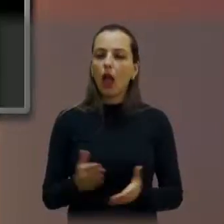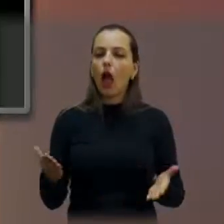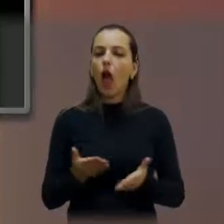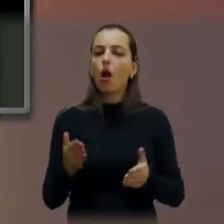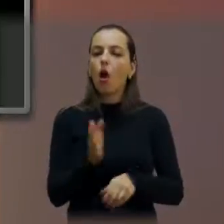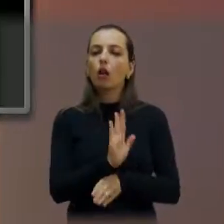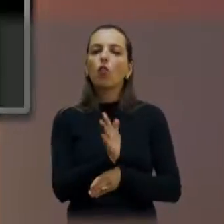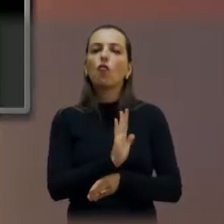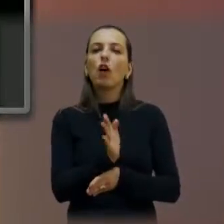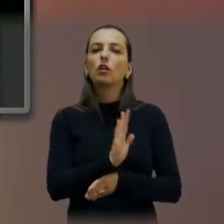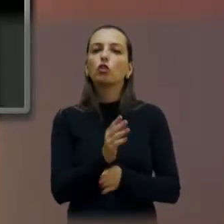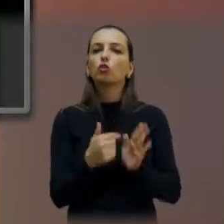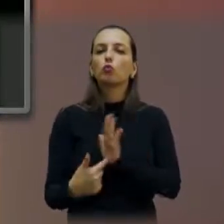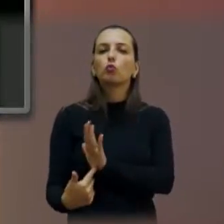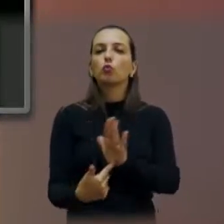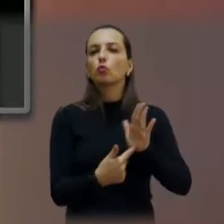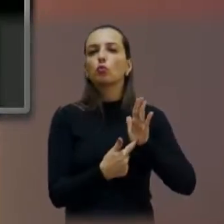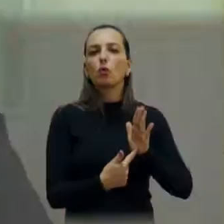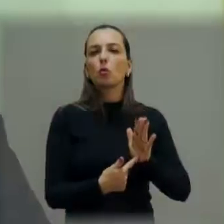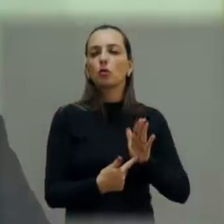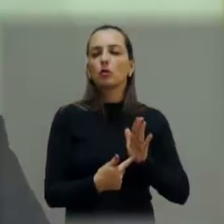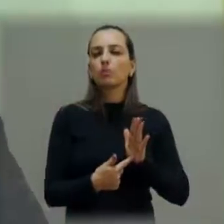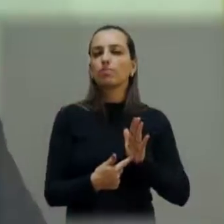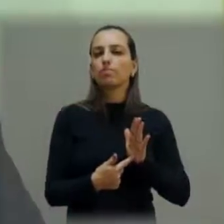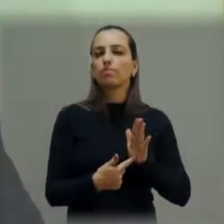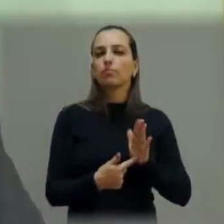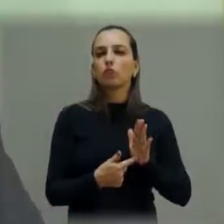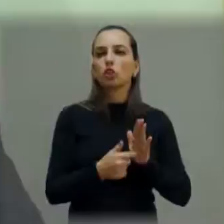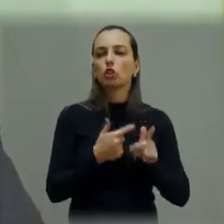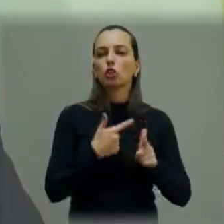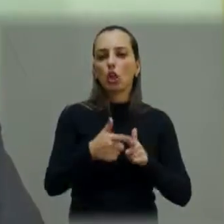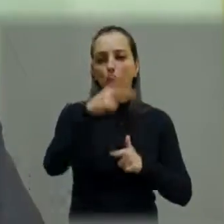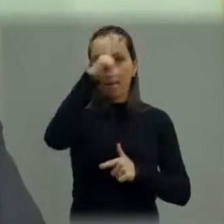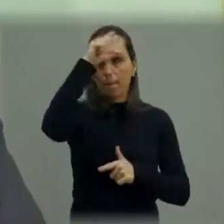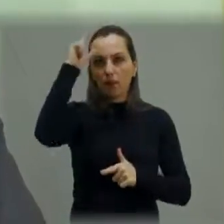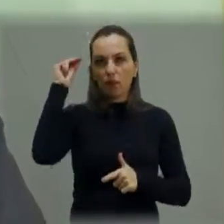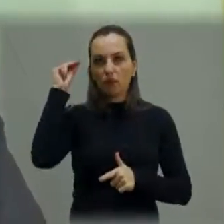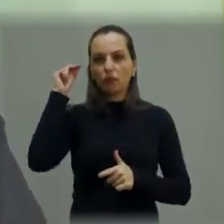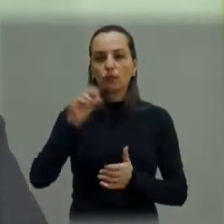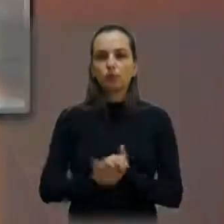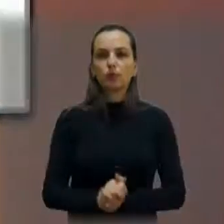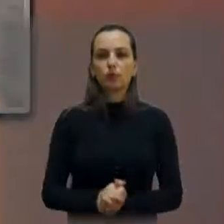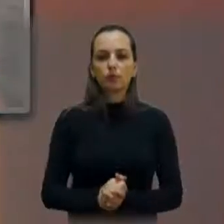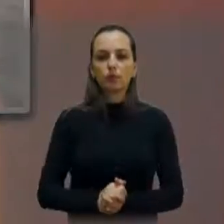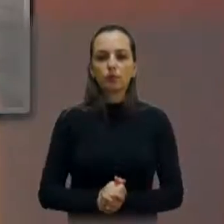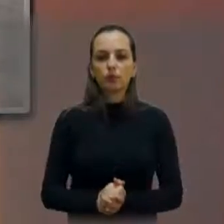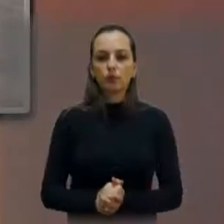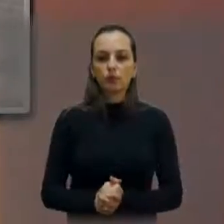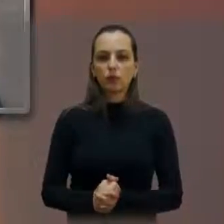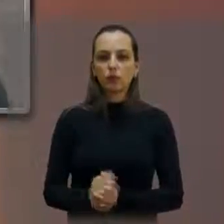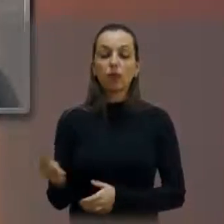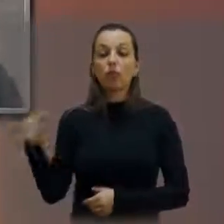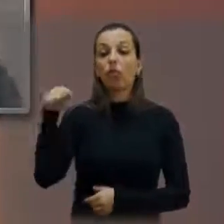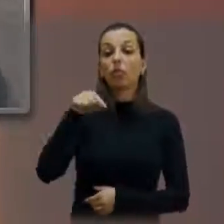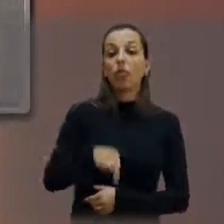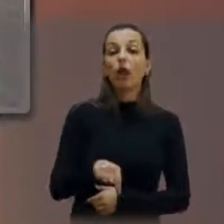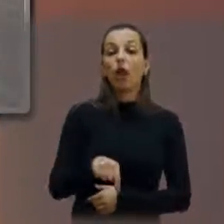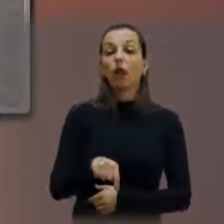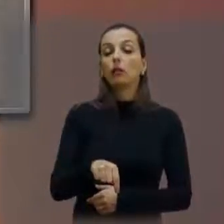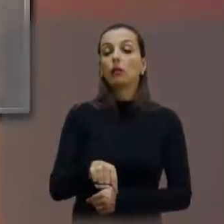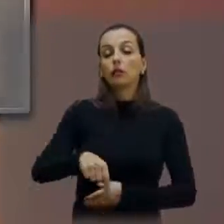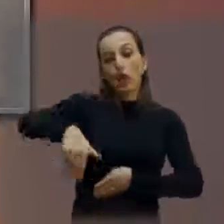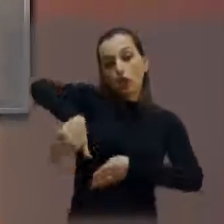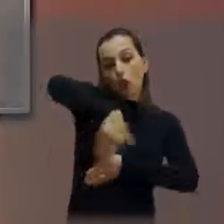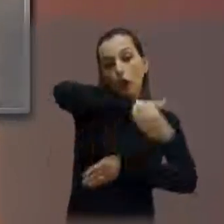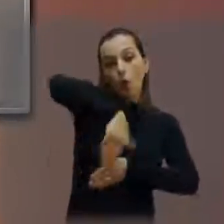agora da fala do prefeito. Nós estamos aqui na rua